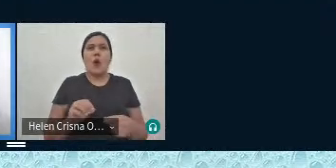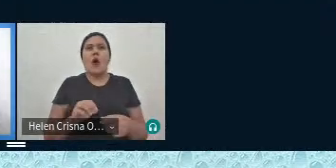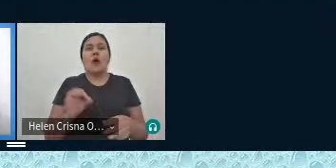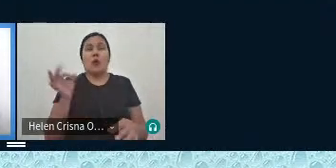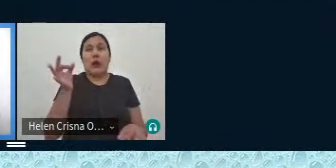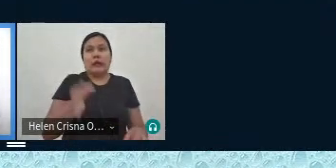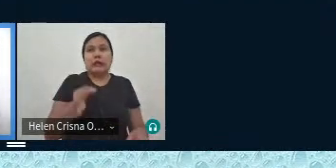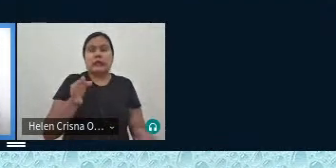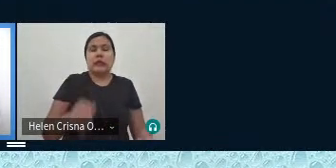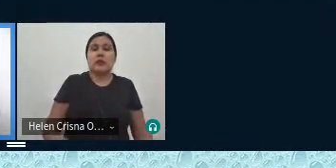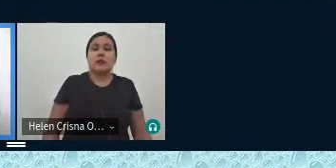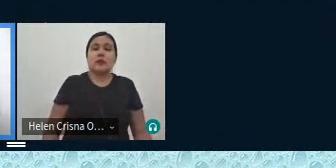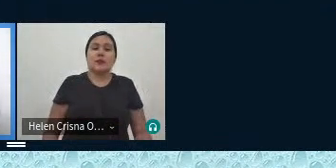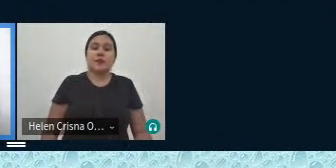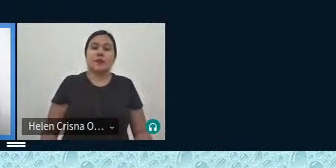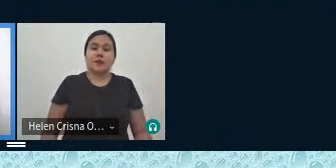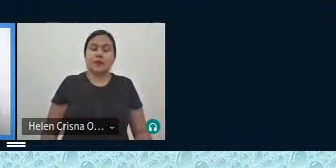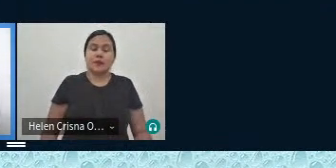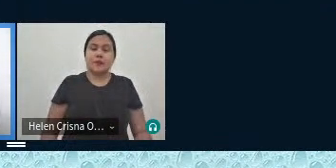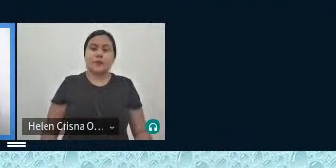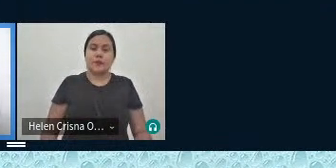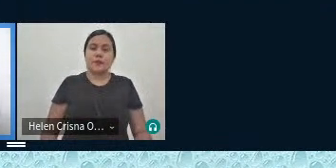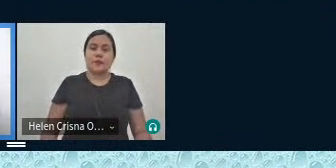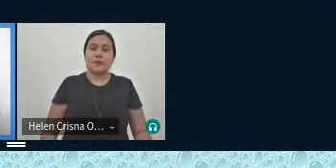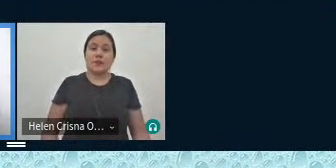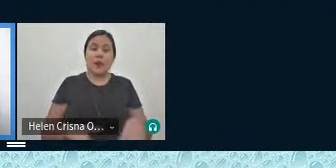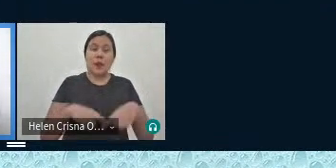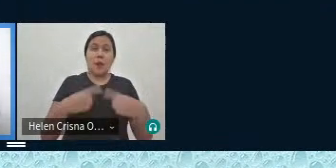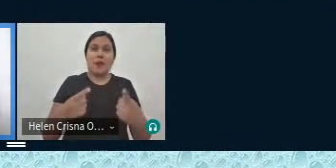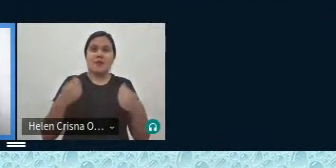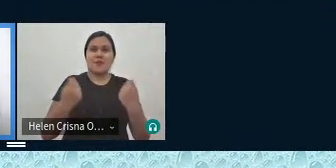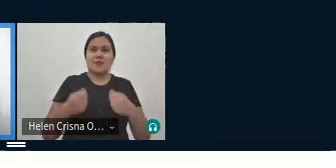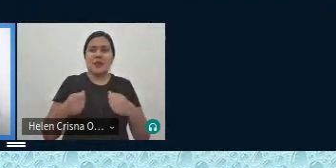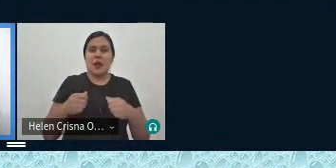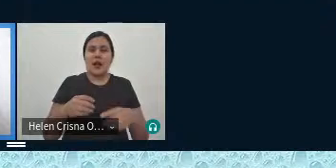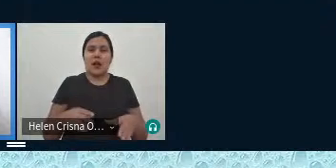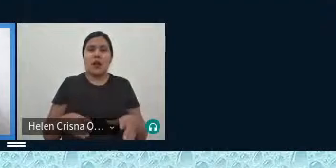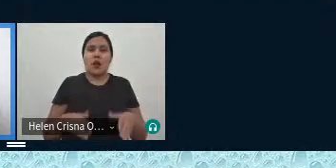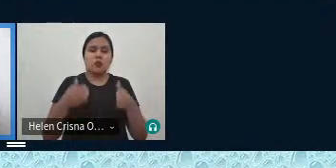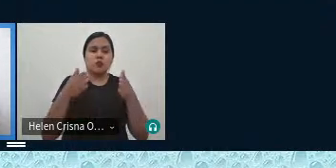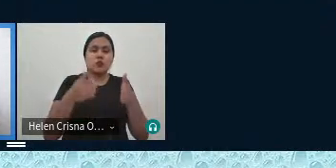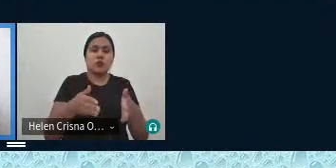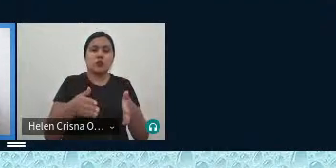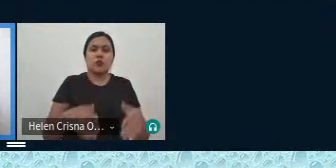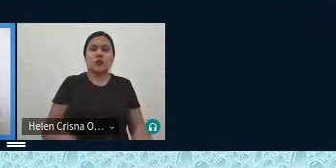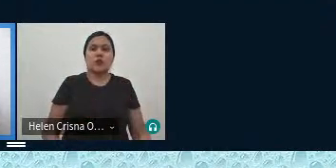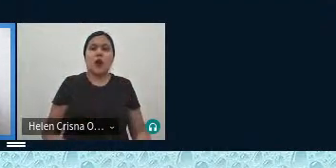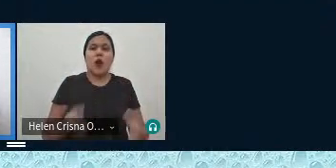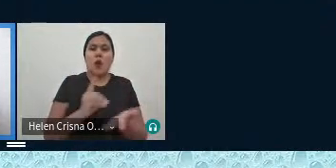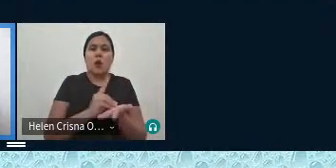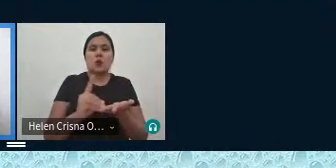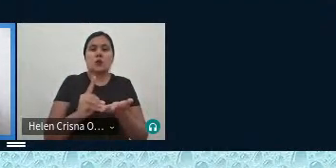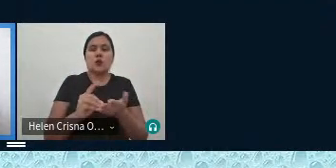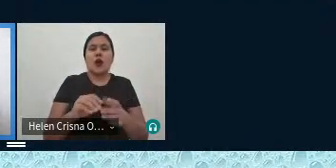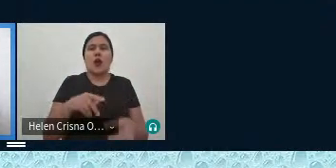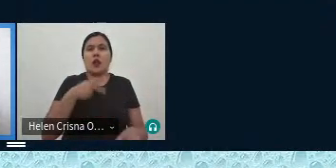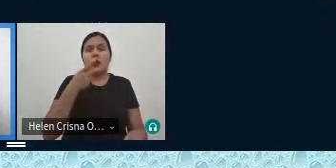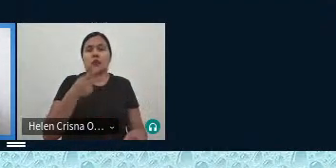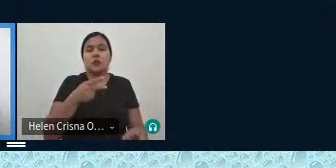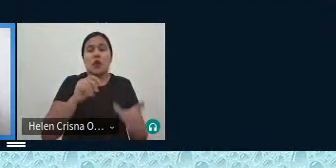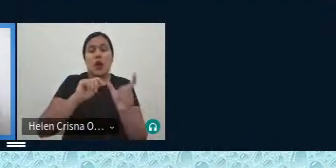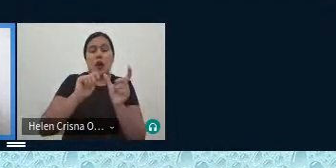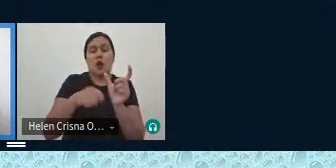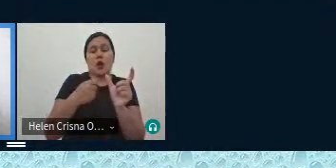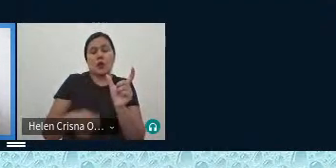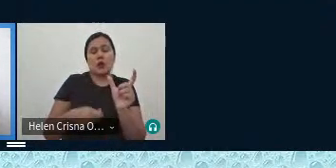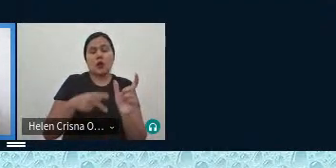necessariamente só desse jeito que tudo pode acontecer mas ele precisava vir posteriormente ao dicionário das vozes ao glossário